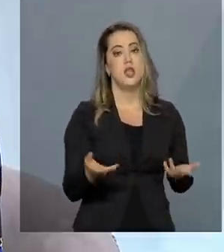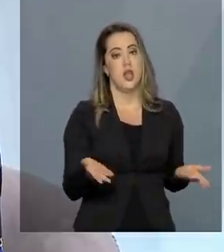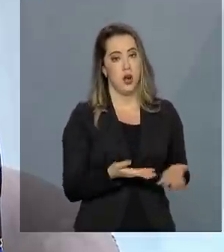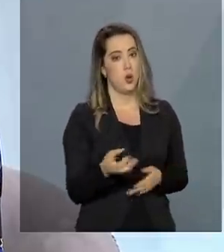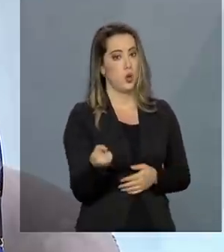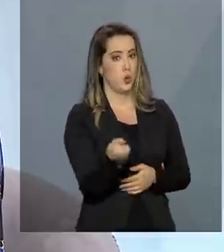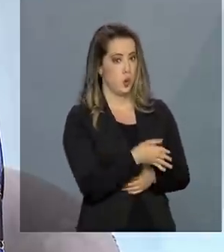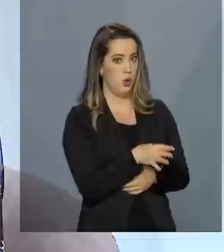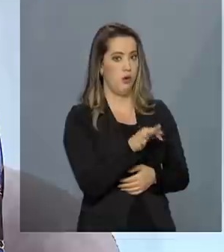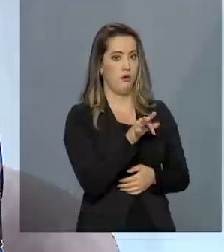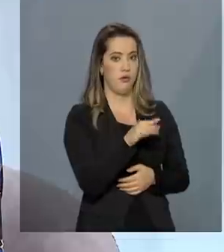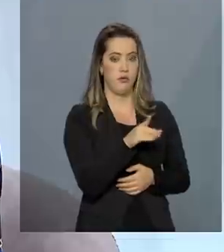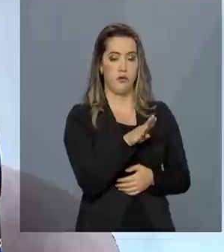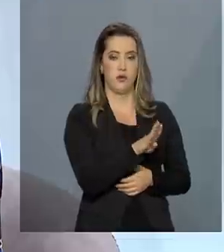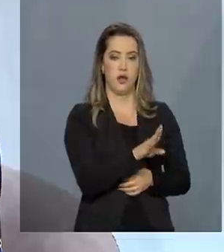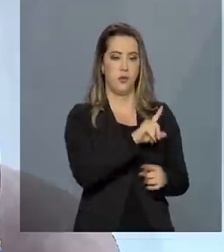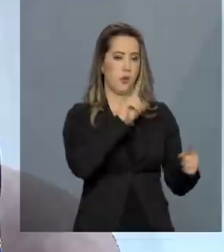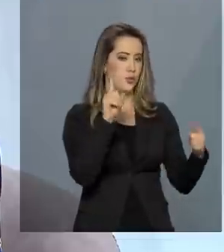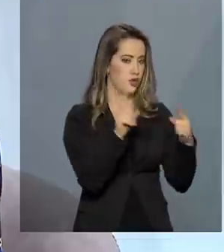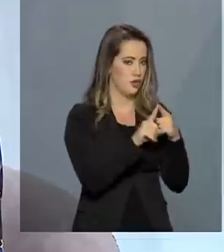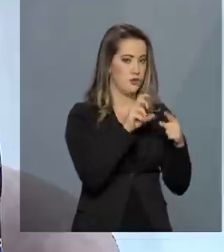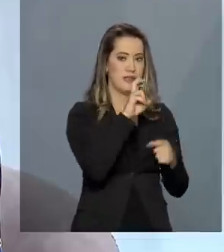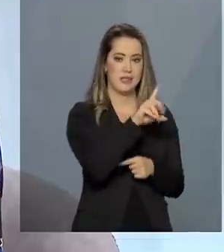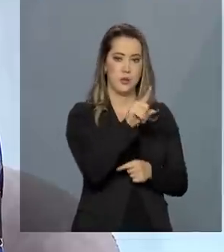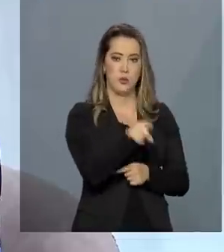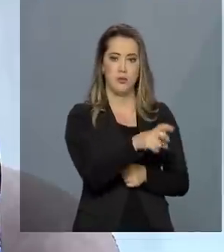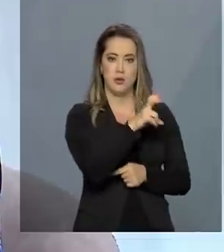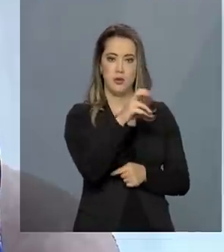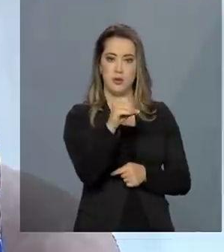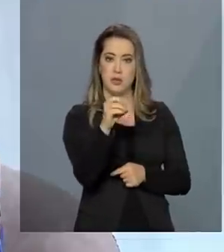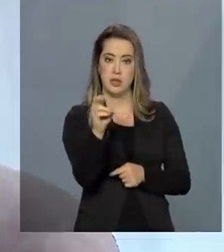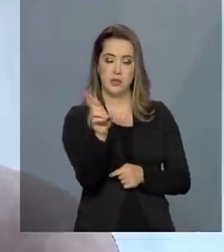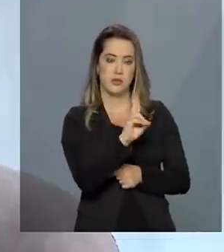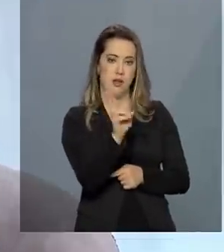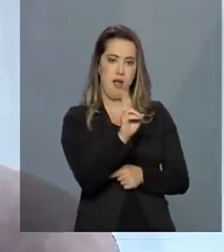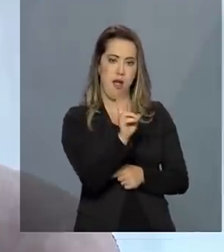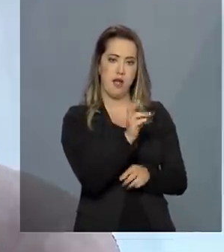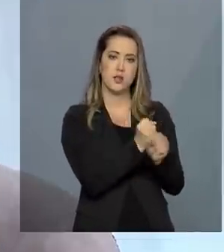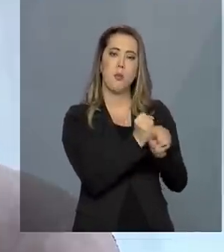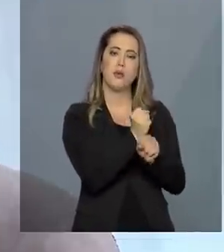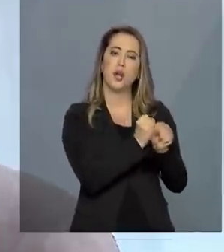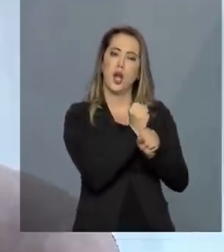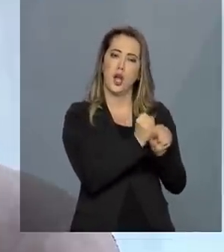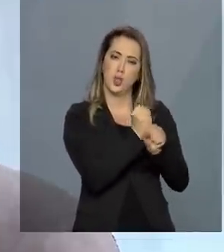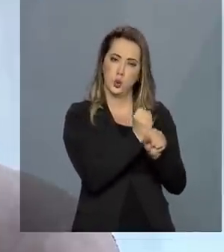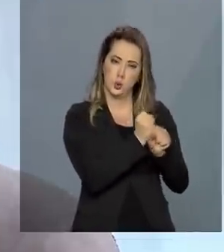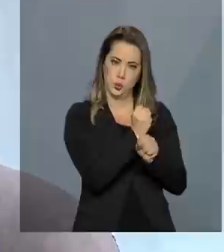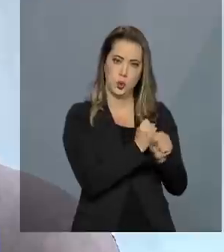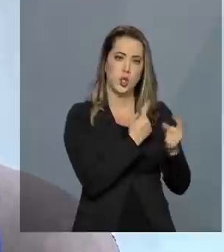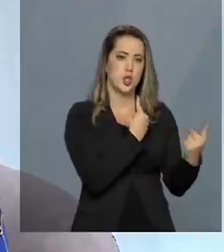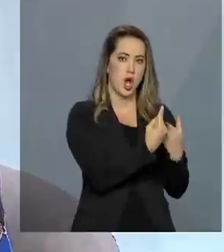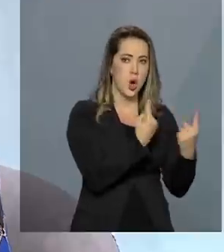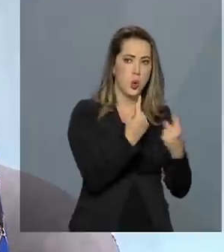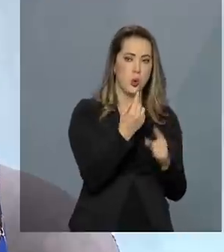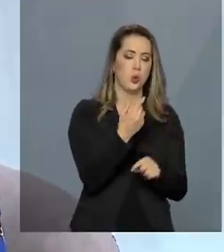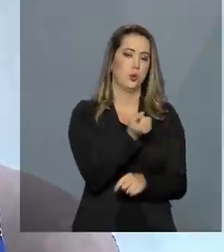a cerca de R 5.500,00 aluno no ano. O que mostra, evidencia